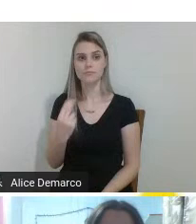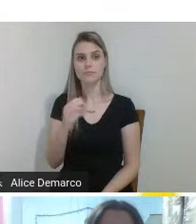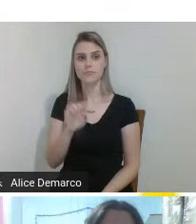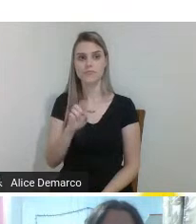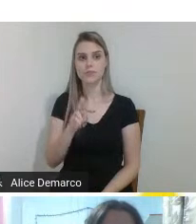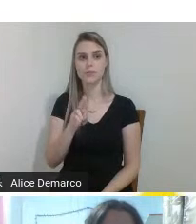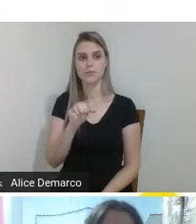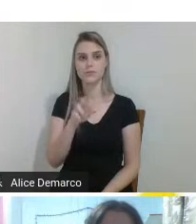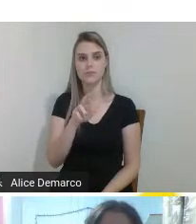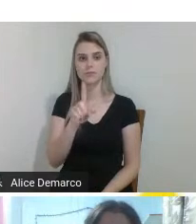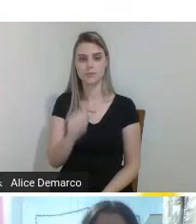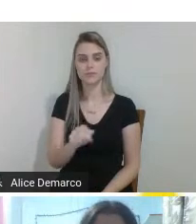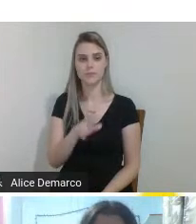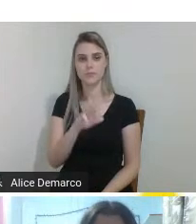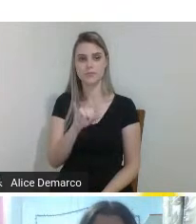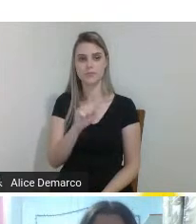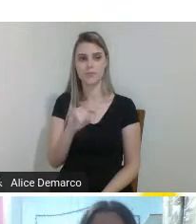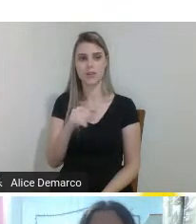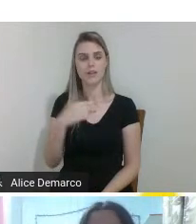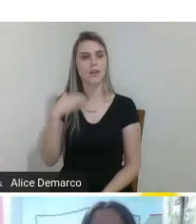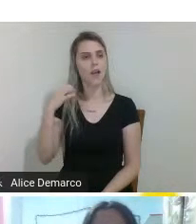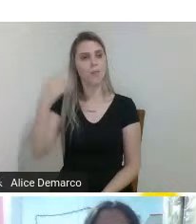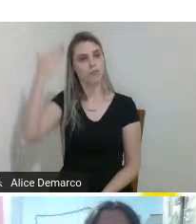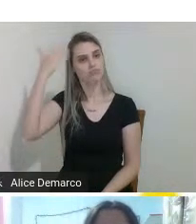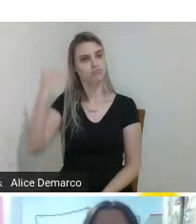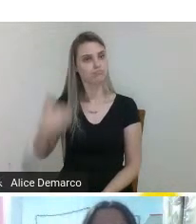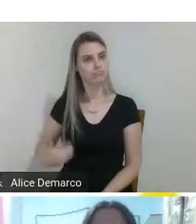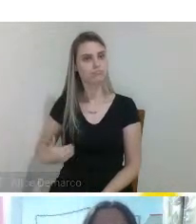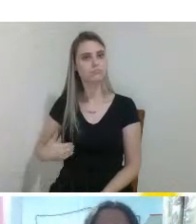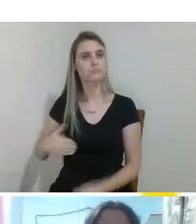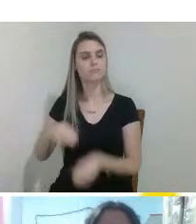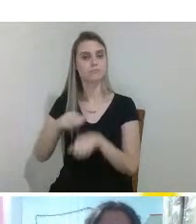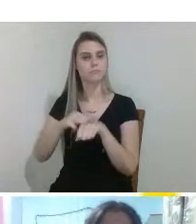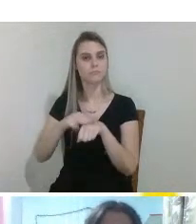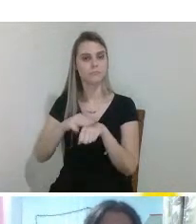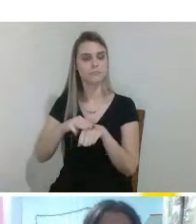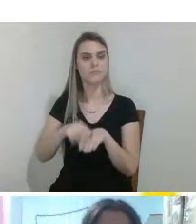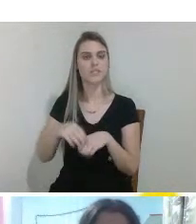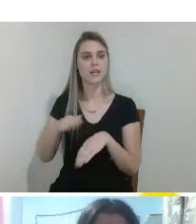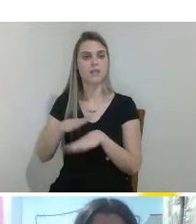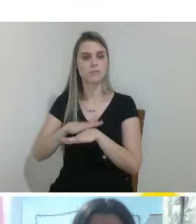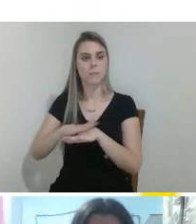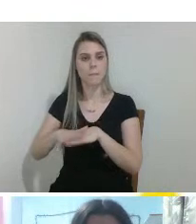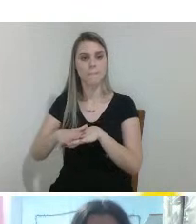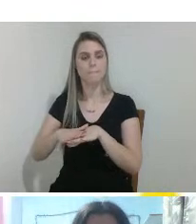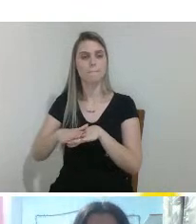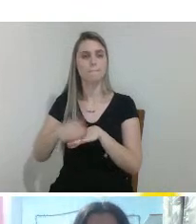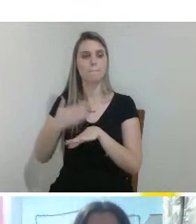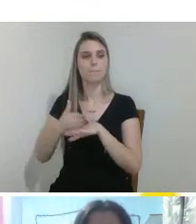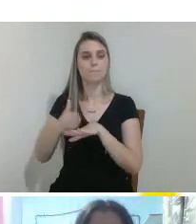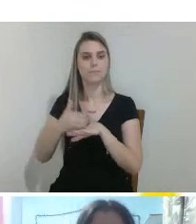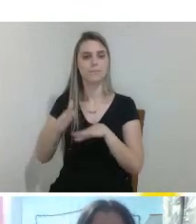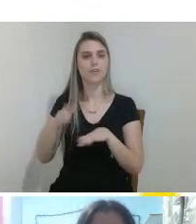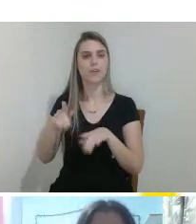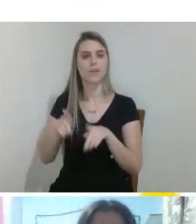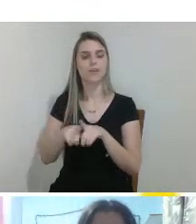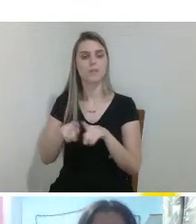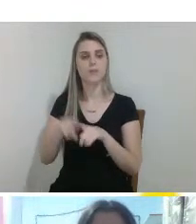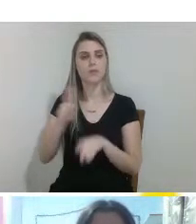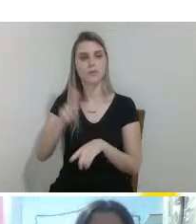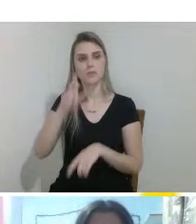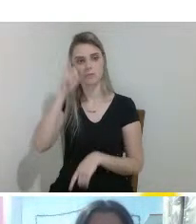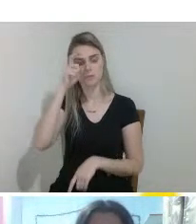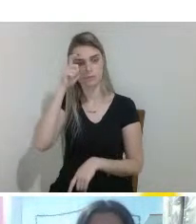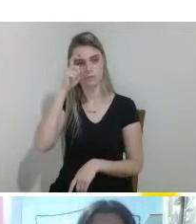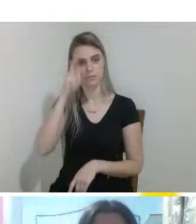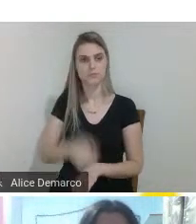eu tenho cabelo comprido castanho escuro pele clara e estou usando óculos então boa noite a todos